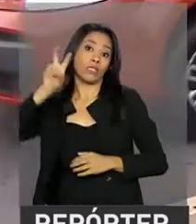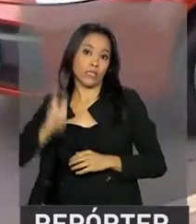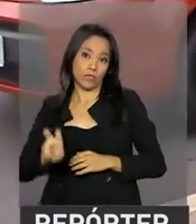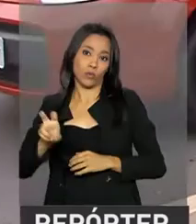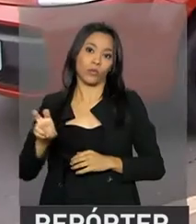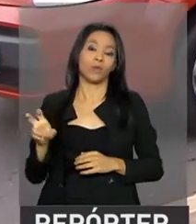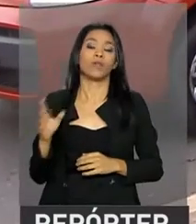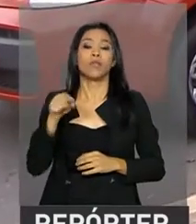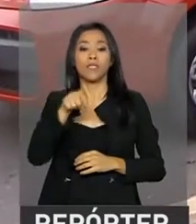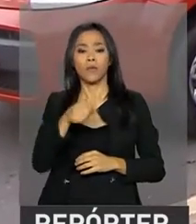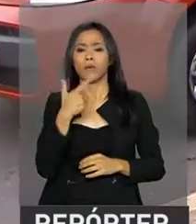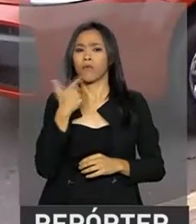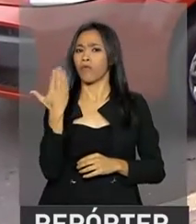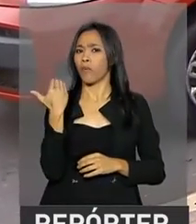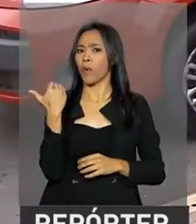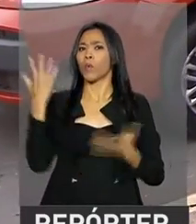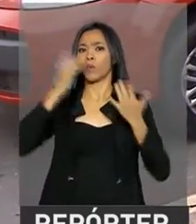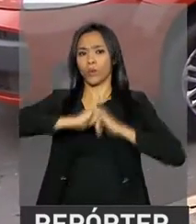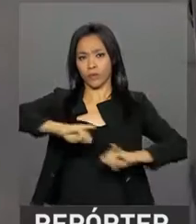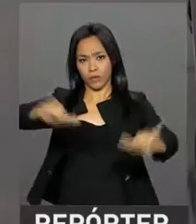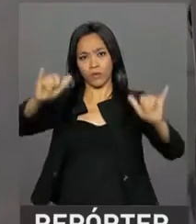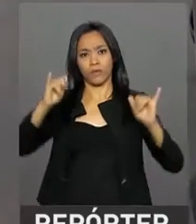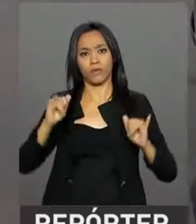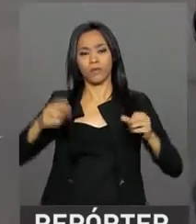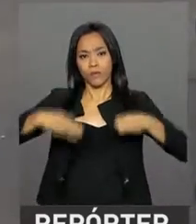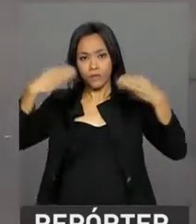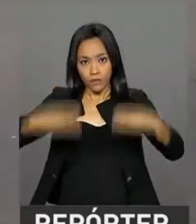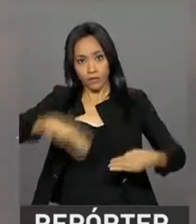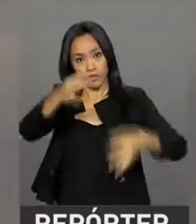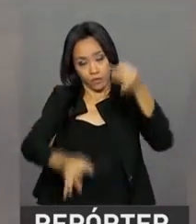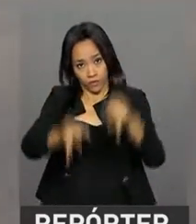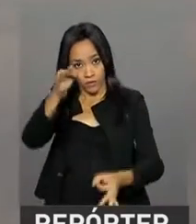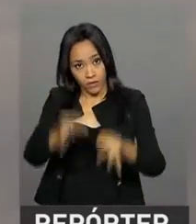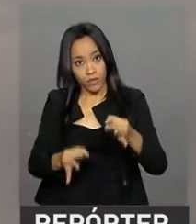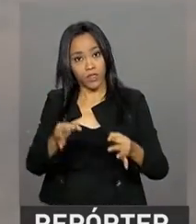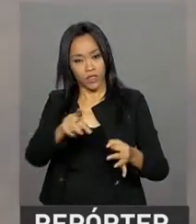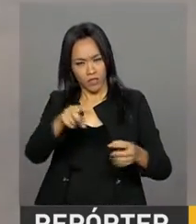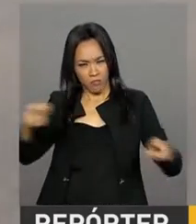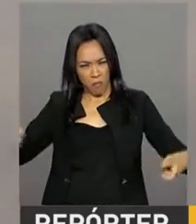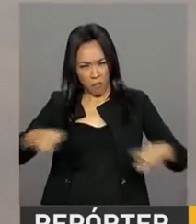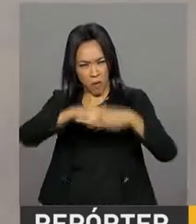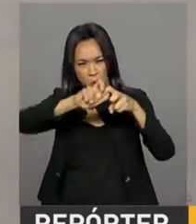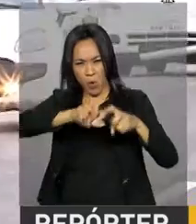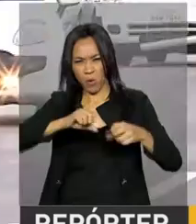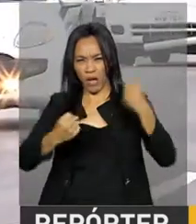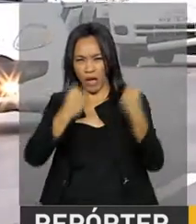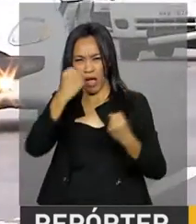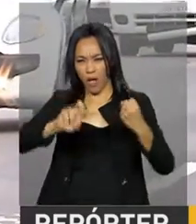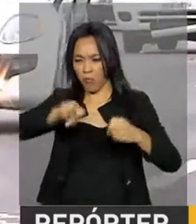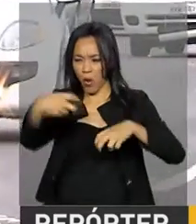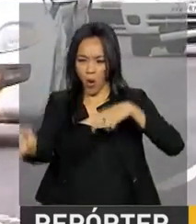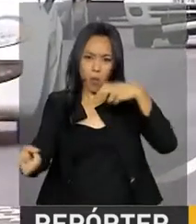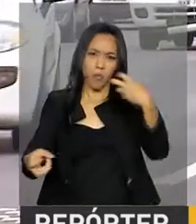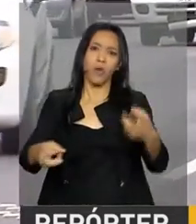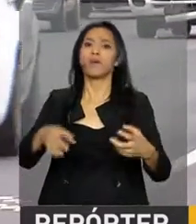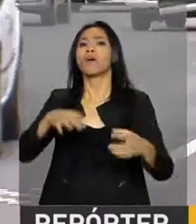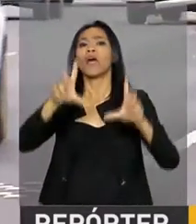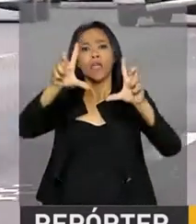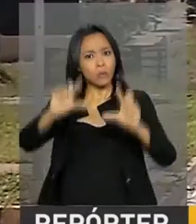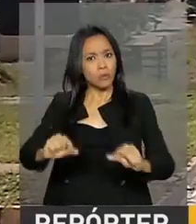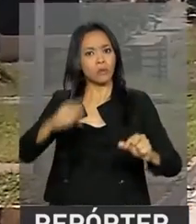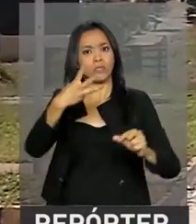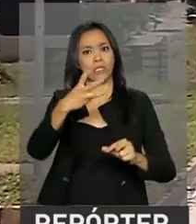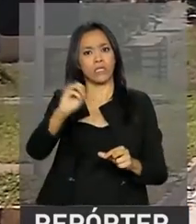balanço divulgado agora há pouco pelo Ministério da Justiça, os acidentes graves tiveram redução de quase 30%.